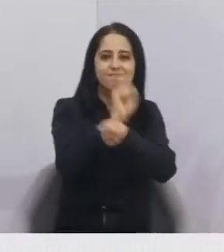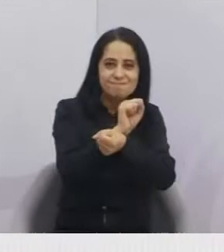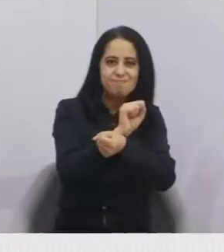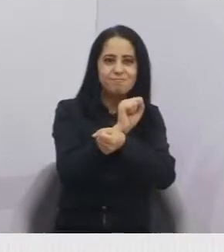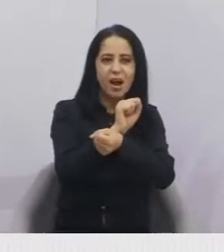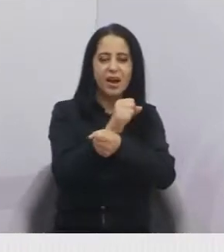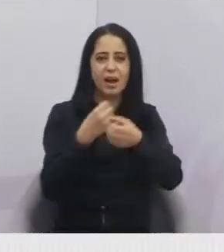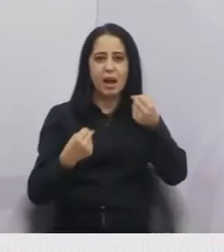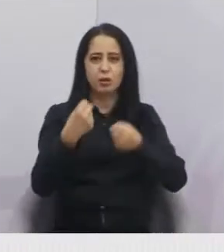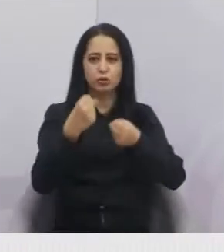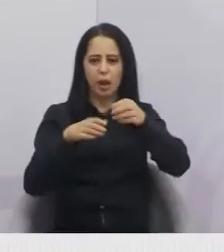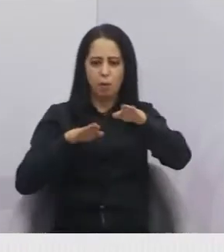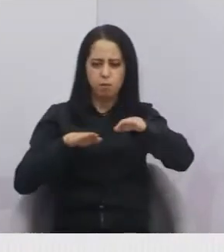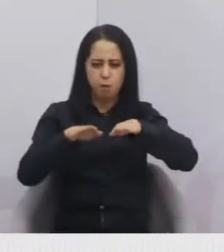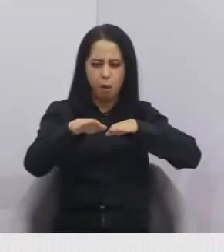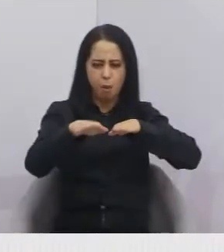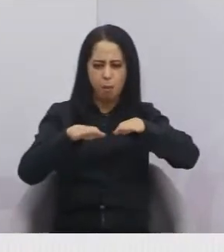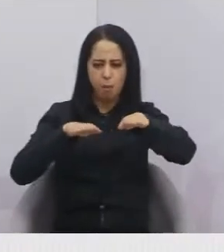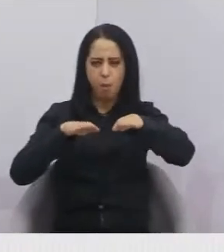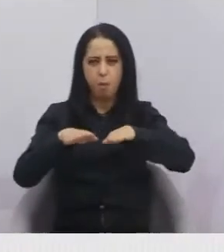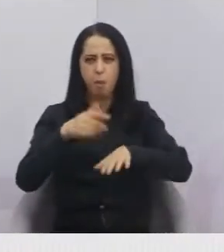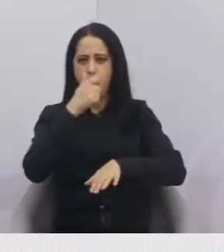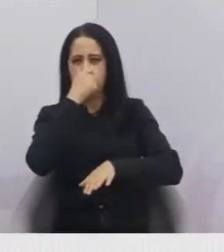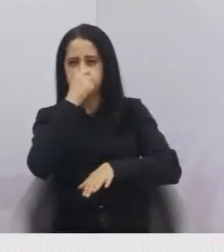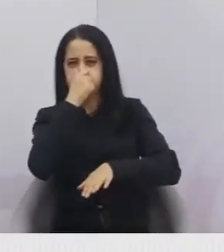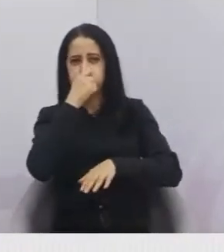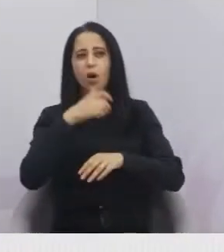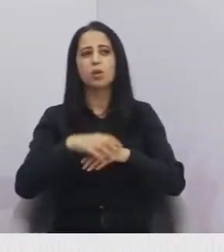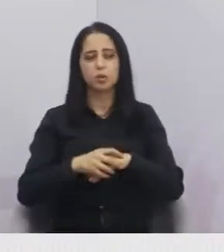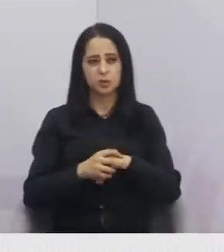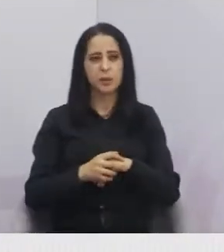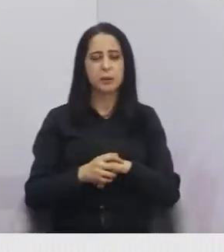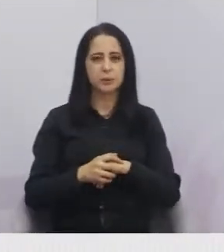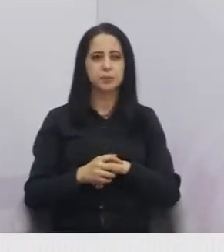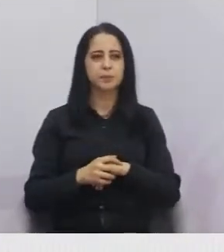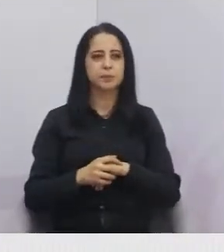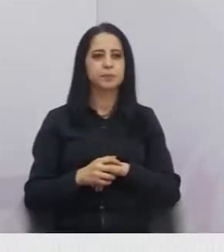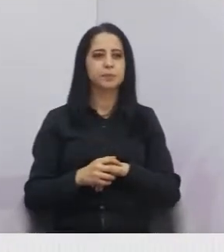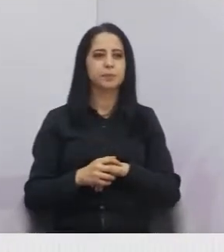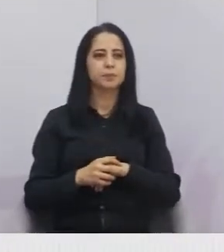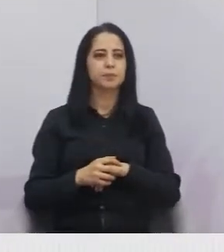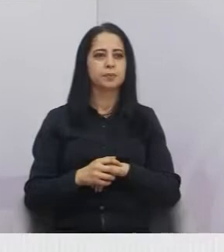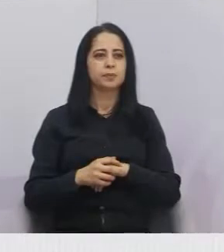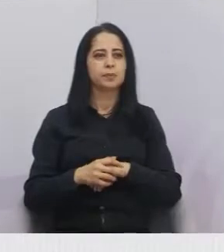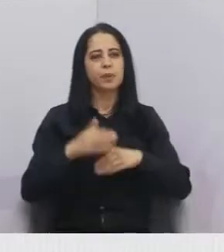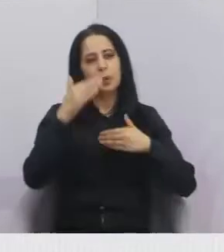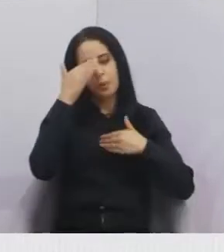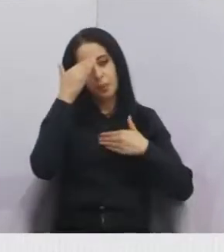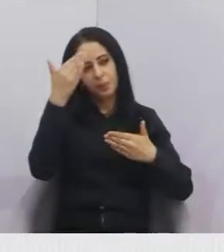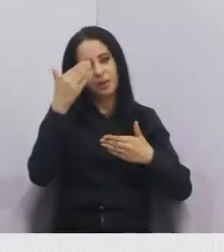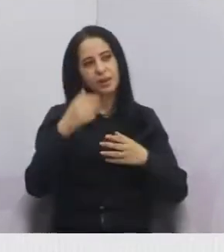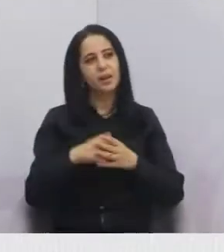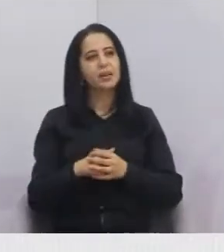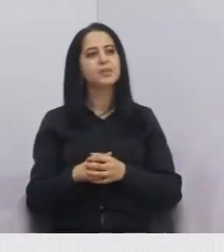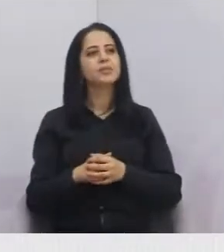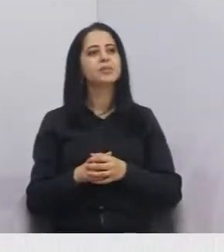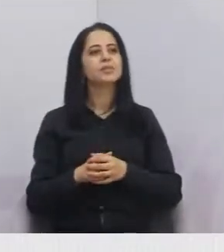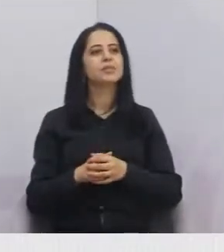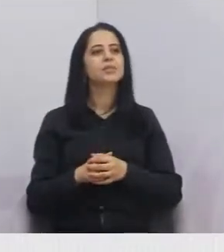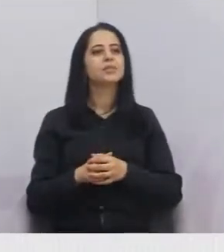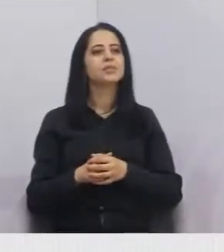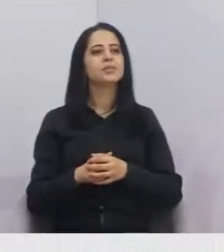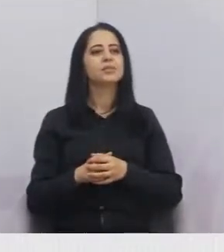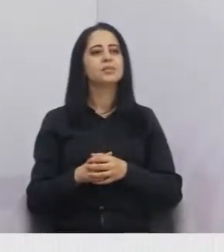tráfego ali de trânsito ali próximo onde eu posto saúde do Parque Brasil. Ok, pessoal. Obrigado aí, Rainha, por mais uma vez.